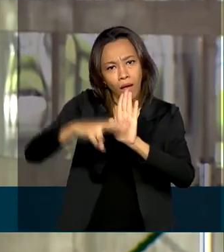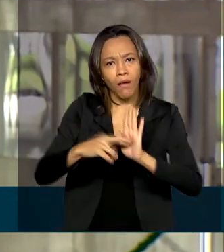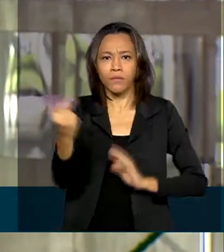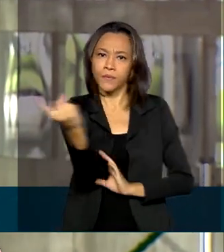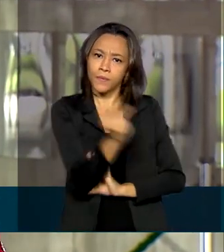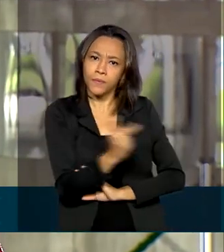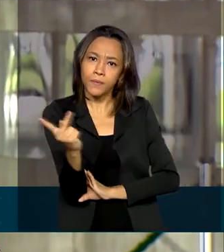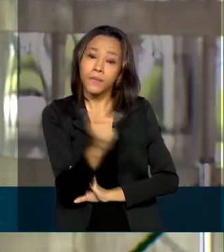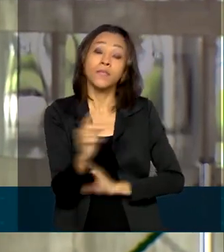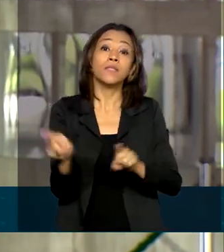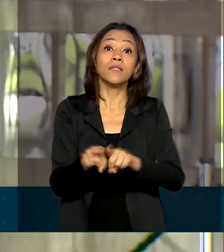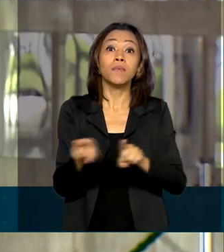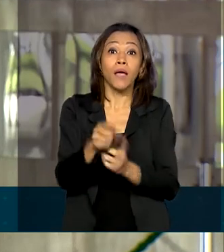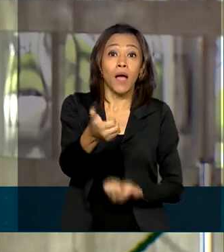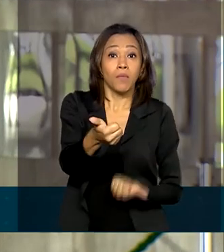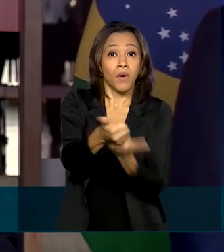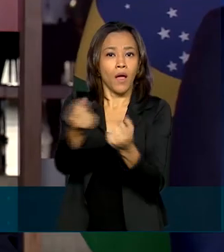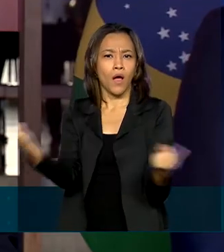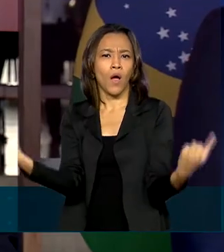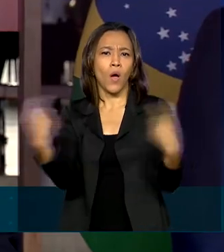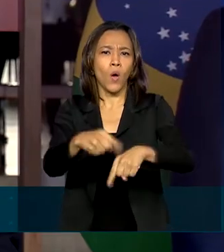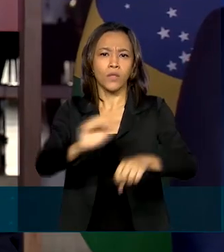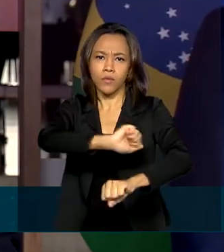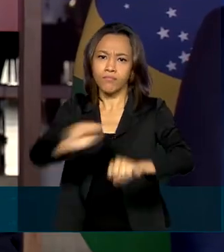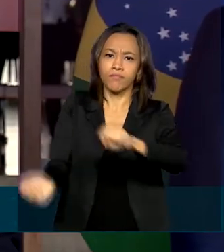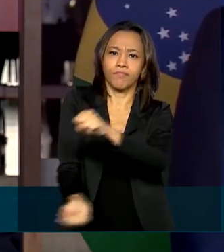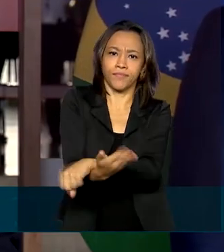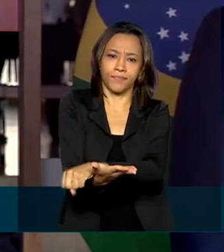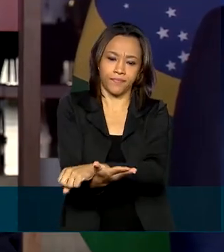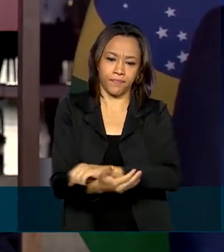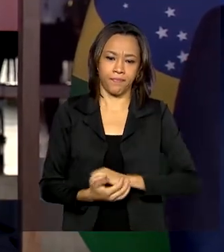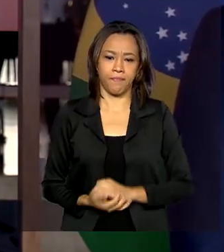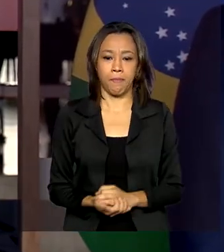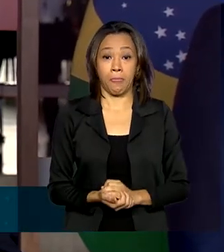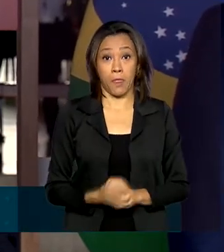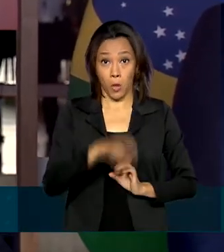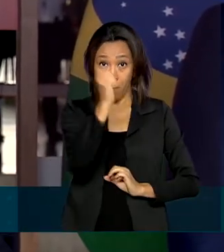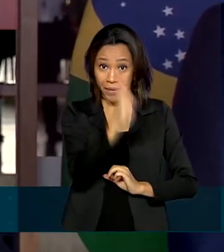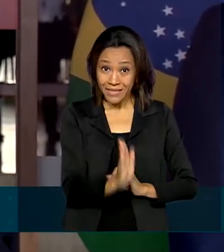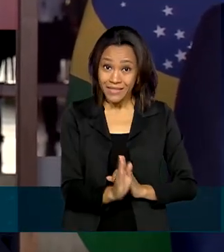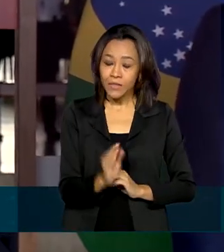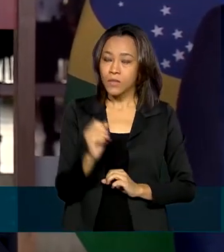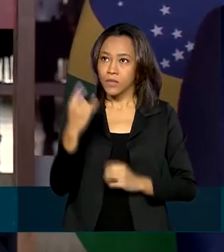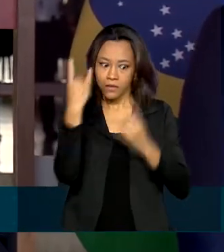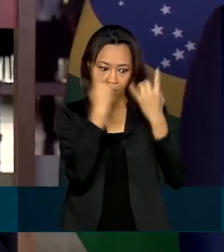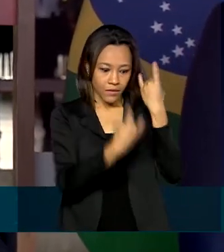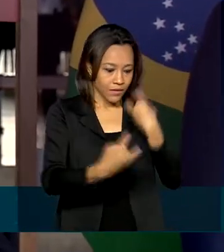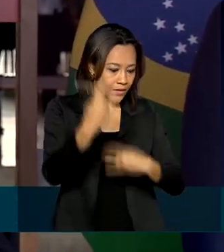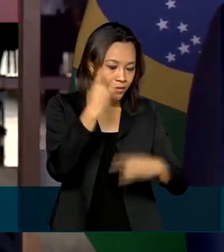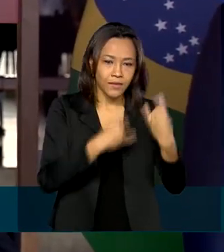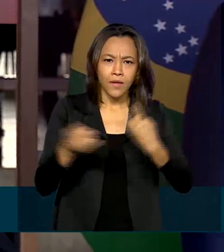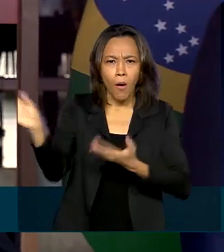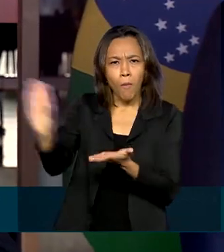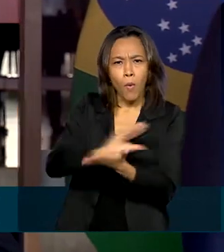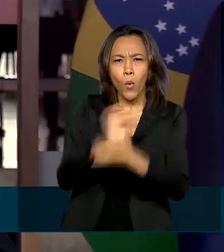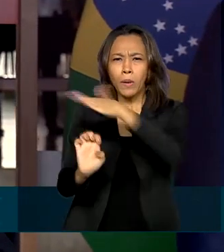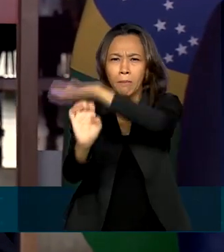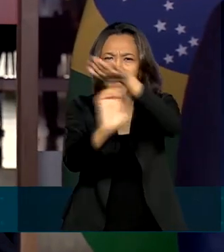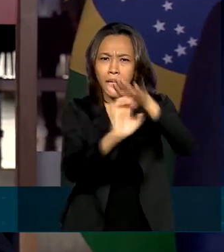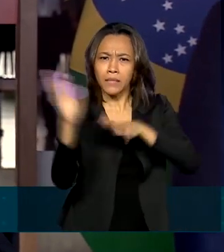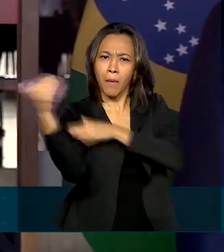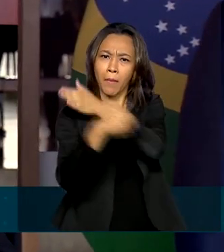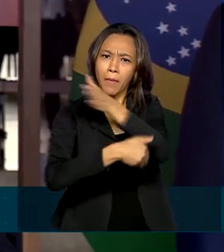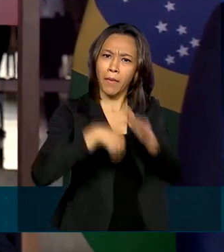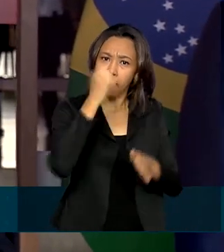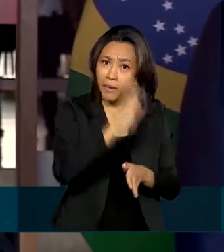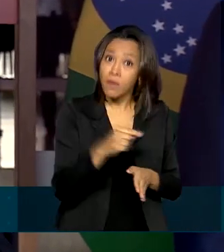auxiliar no combate à corrupção. Esse Brasil que hoje é capaz de atrair investimentos e construir grandes parcerias é também o Brasil que